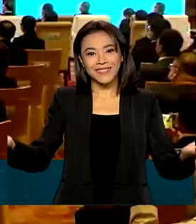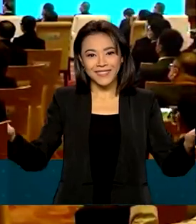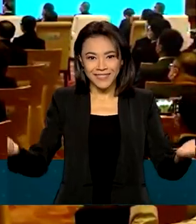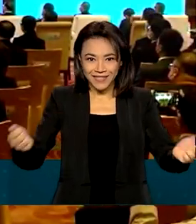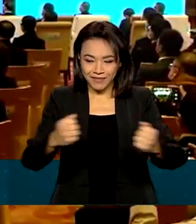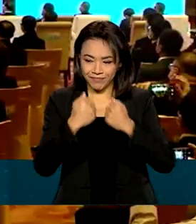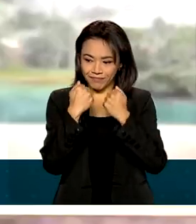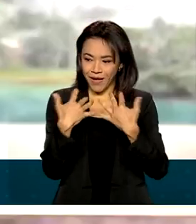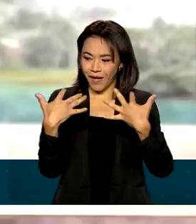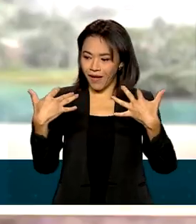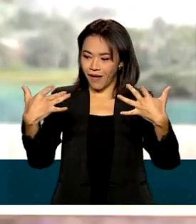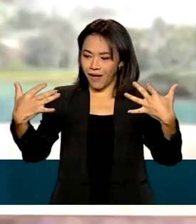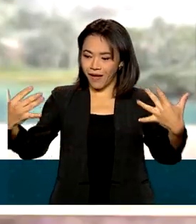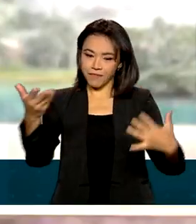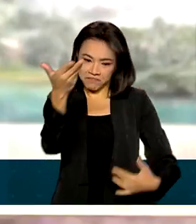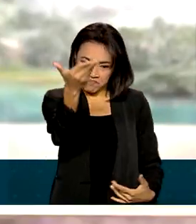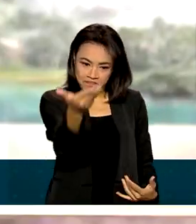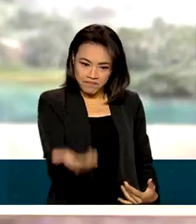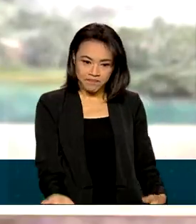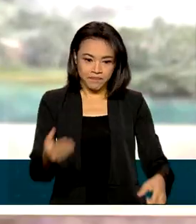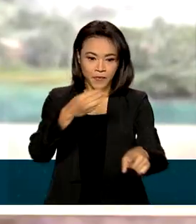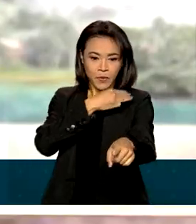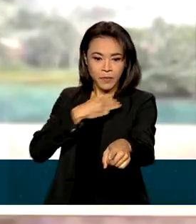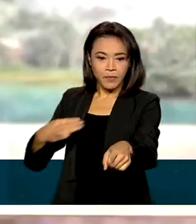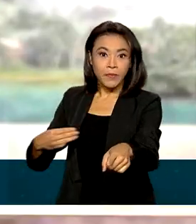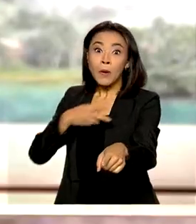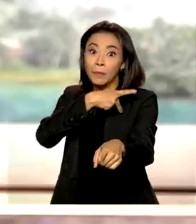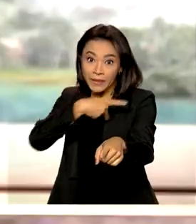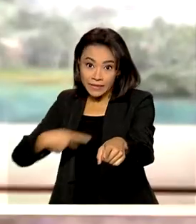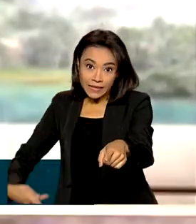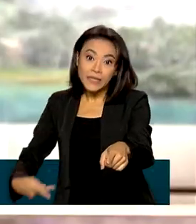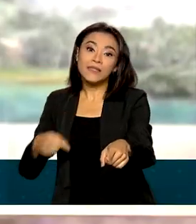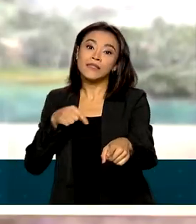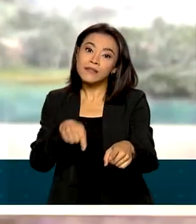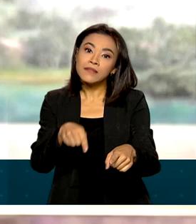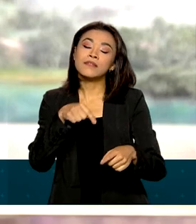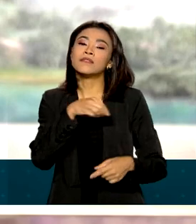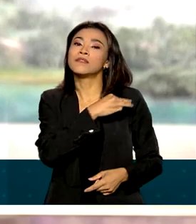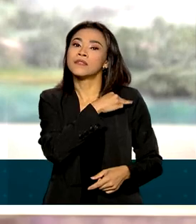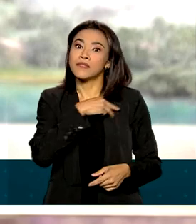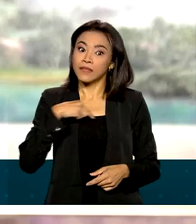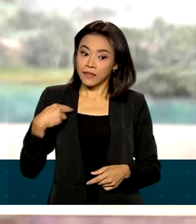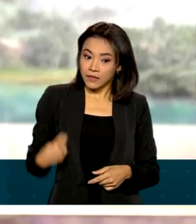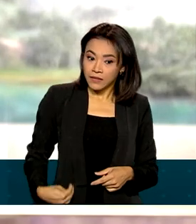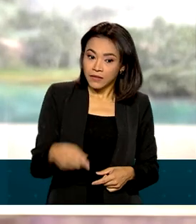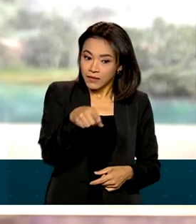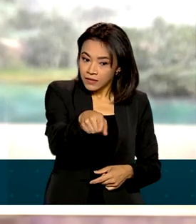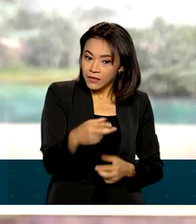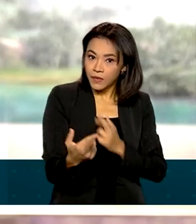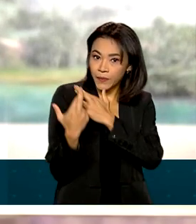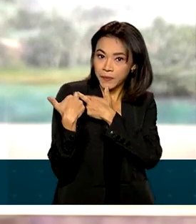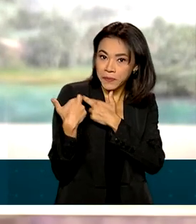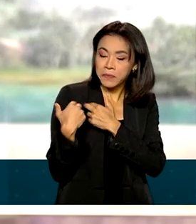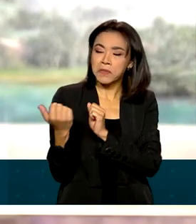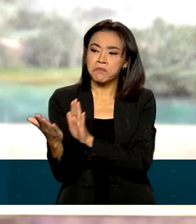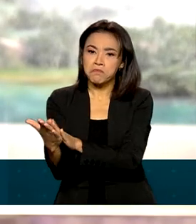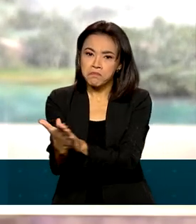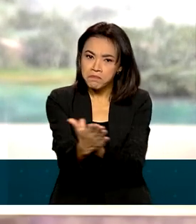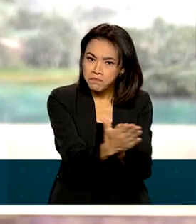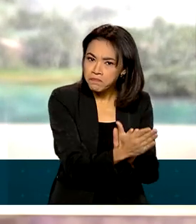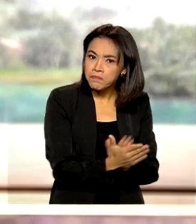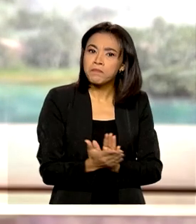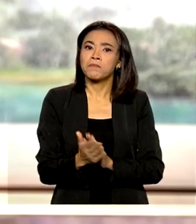da Cúpula Virtual foi o presidente da China, Xi Jinping, anfitrião do encontro, que também elogiou o papel